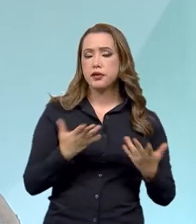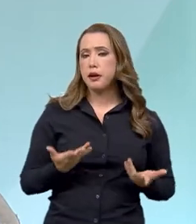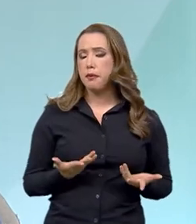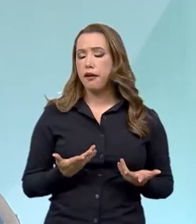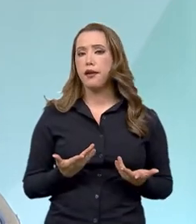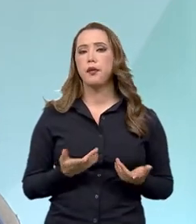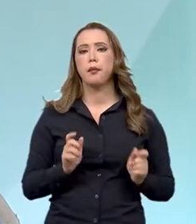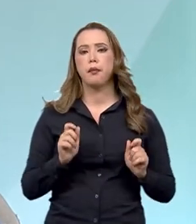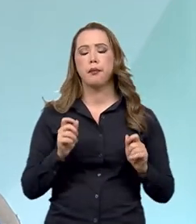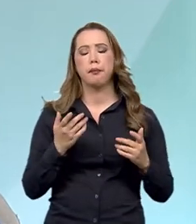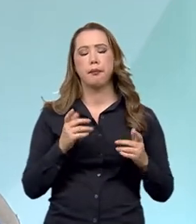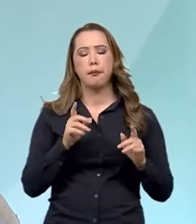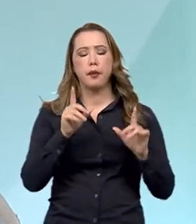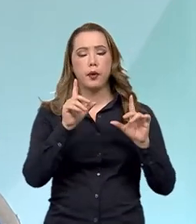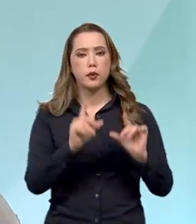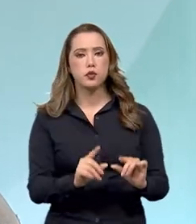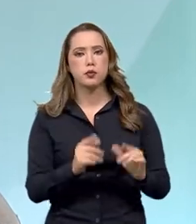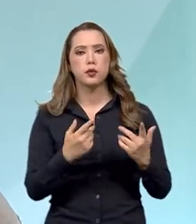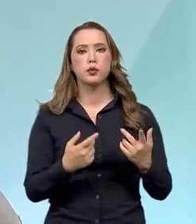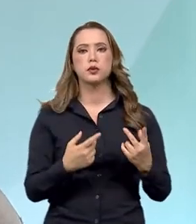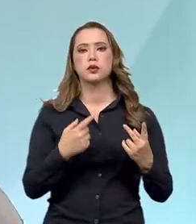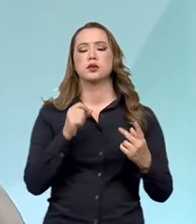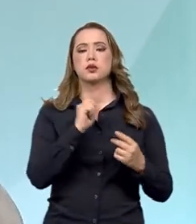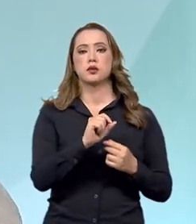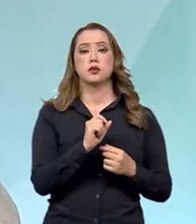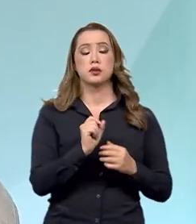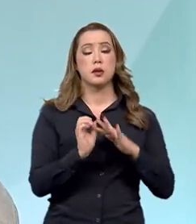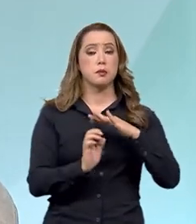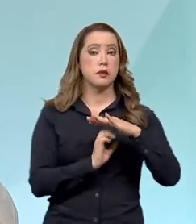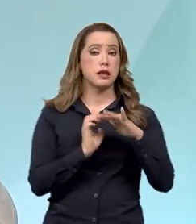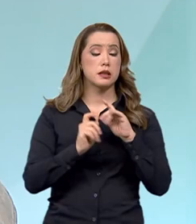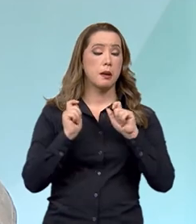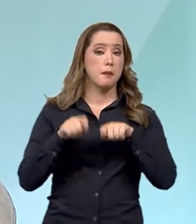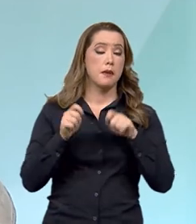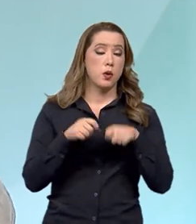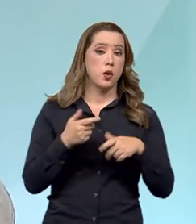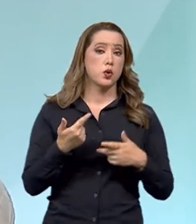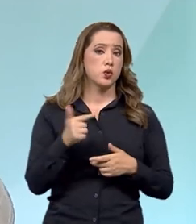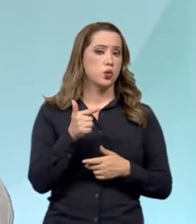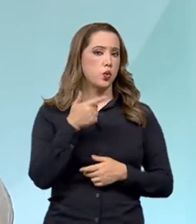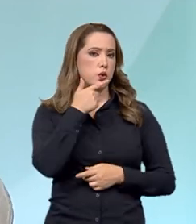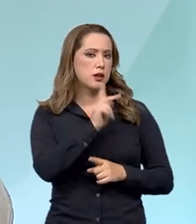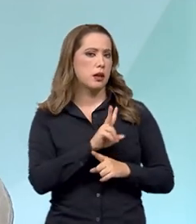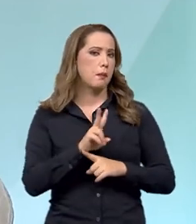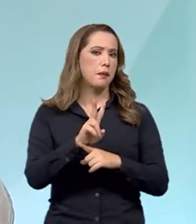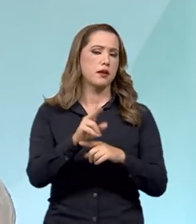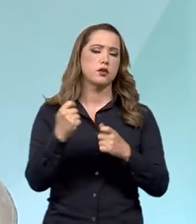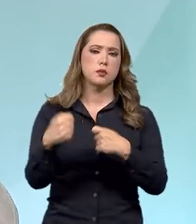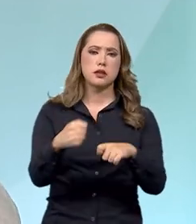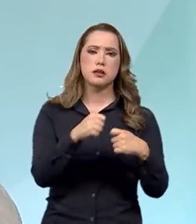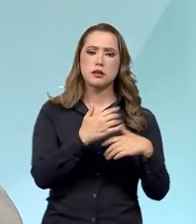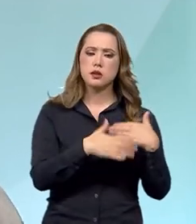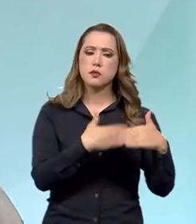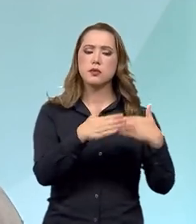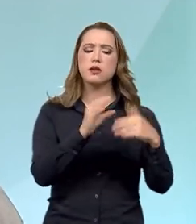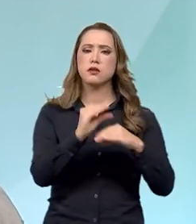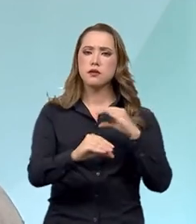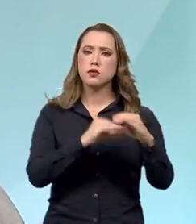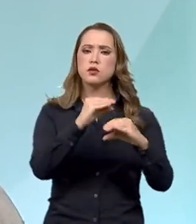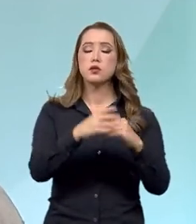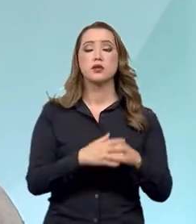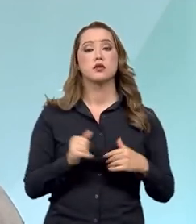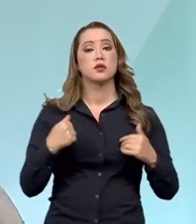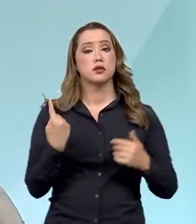preservados como poderiam ser preservados, a empresa pode não obter os créditos que ela precisa para poder investir.